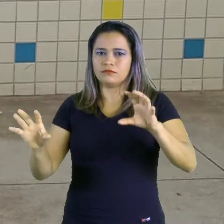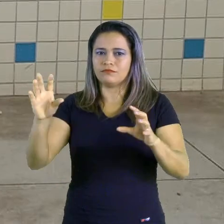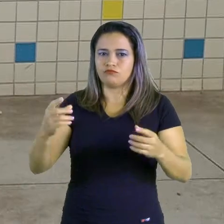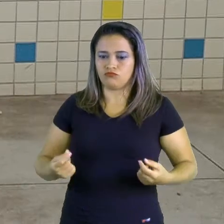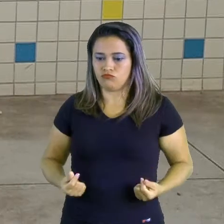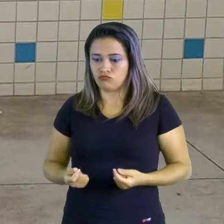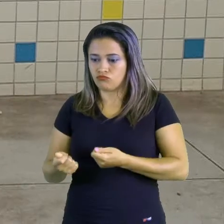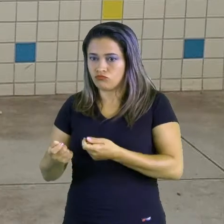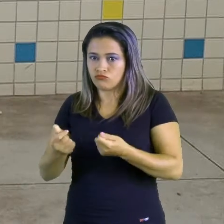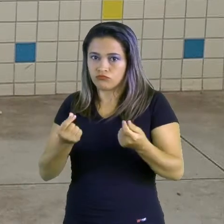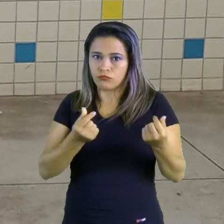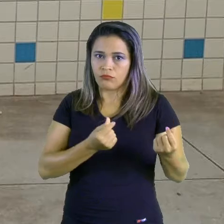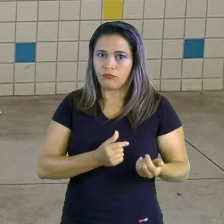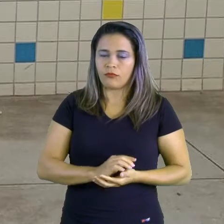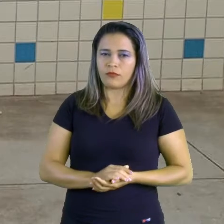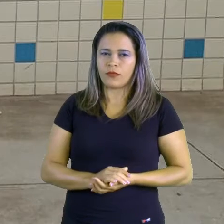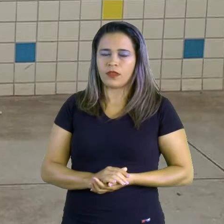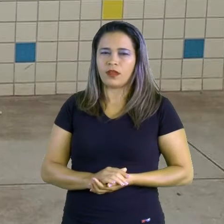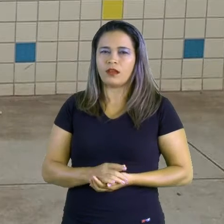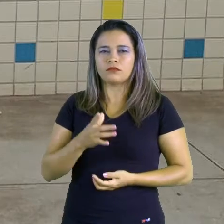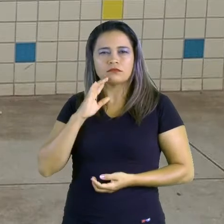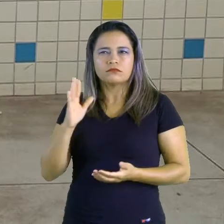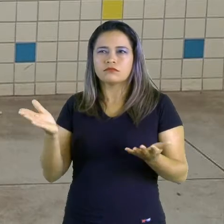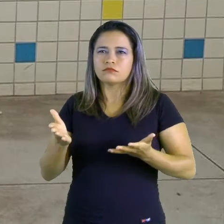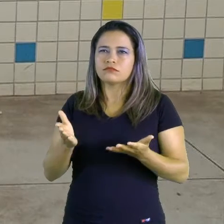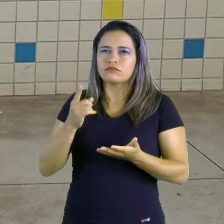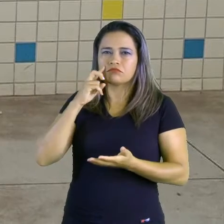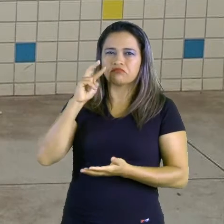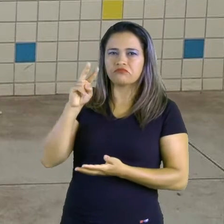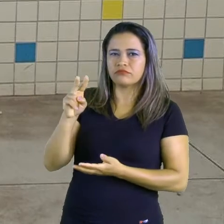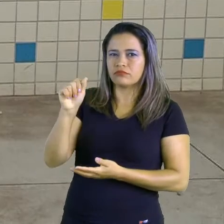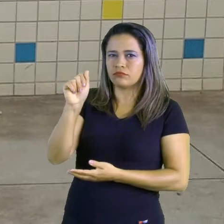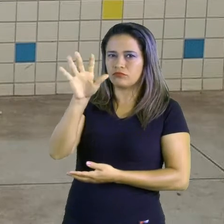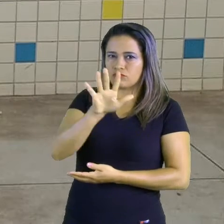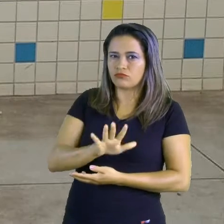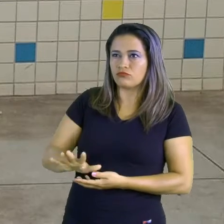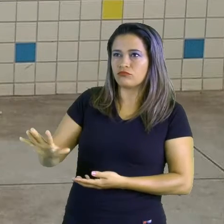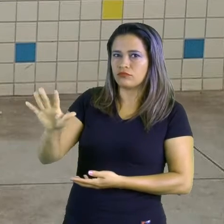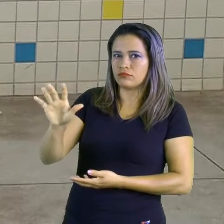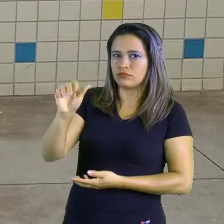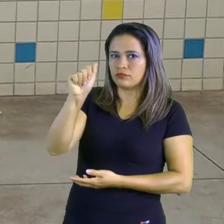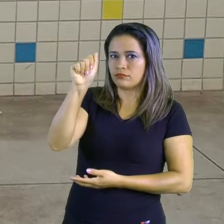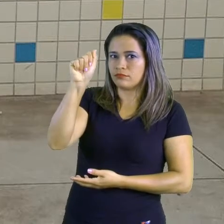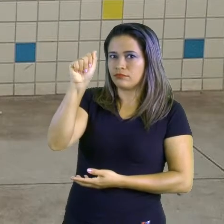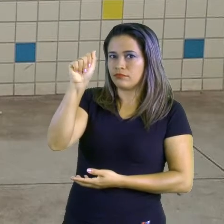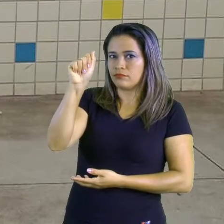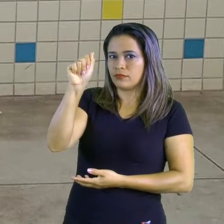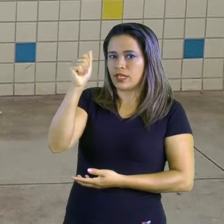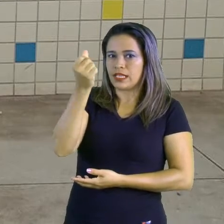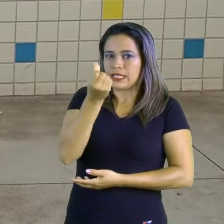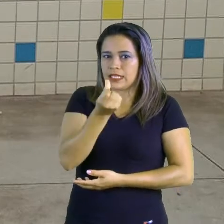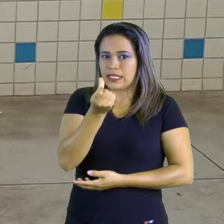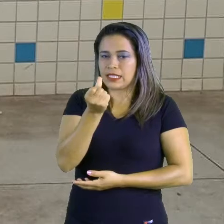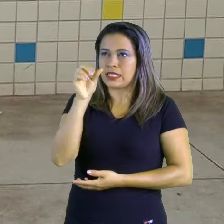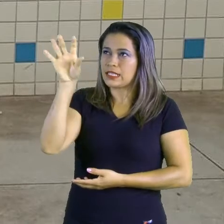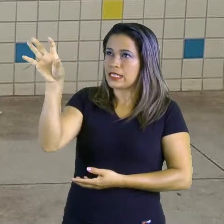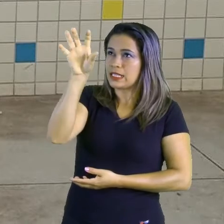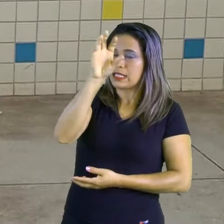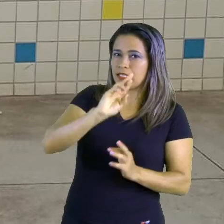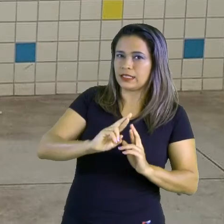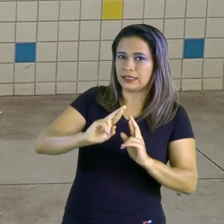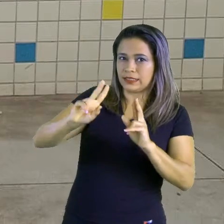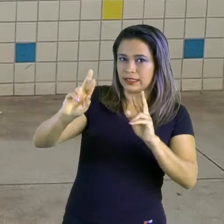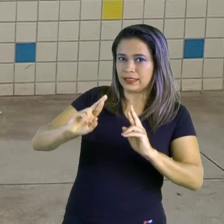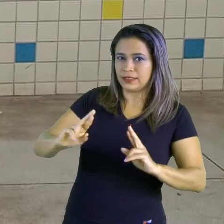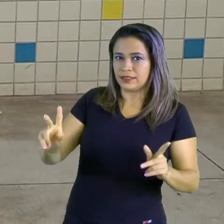Nós iremos utilizar a divisão do continente asiático em seis regiões geográficas diferentes, cuja classificação vai